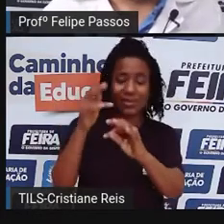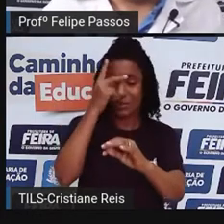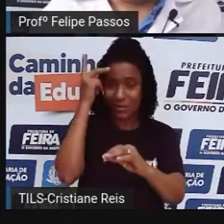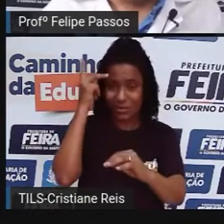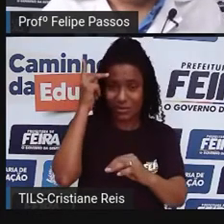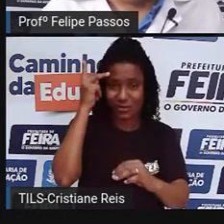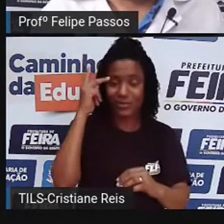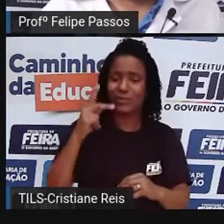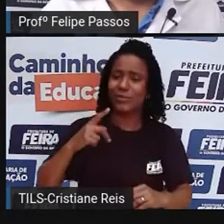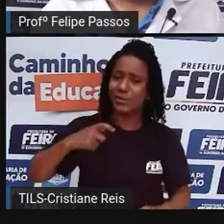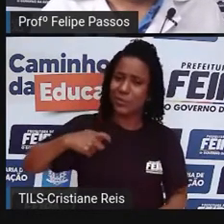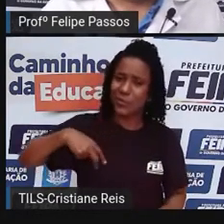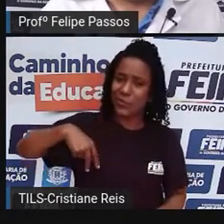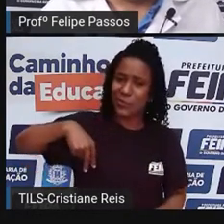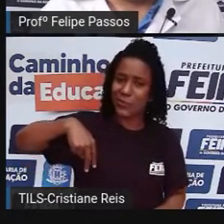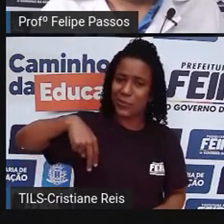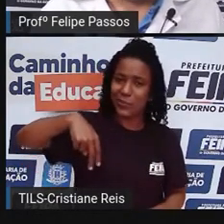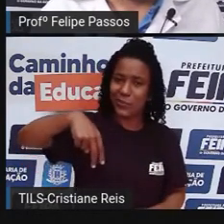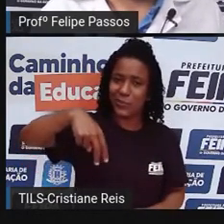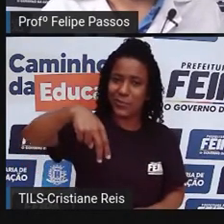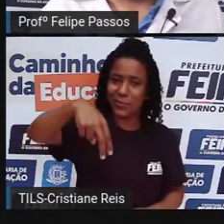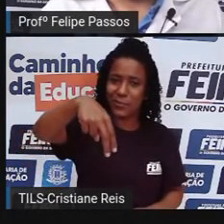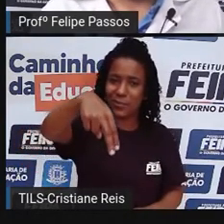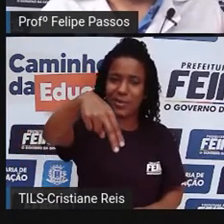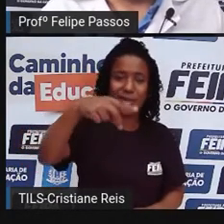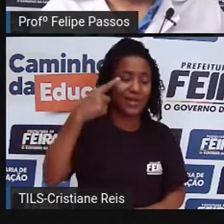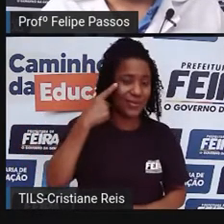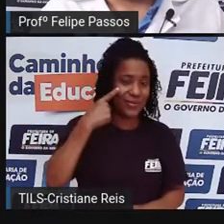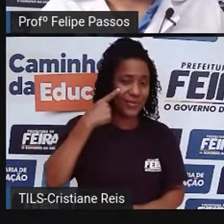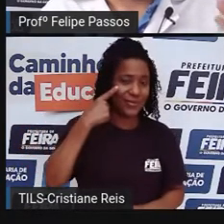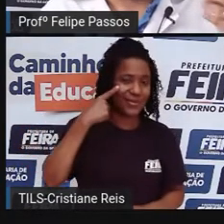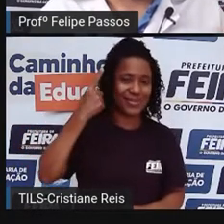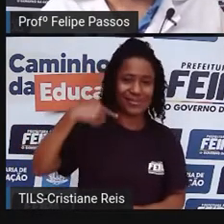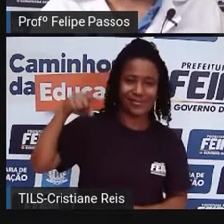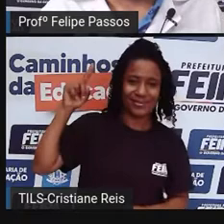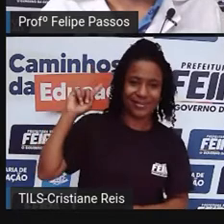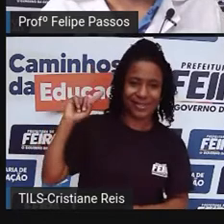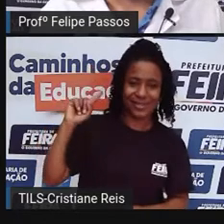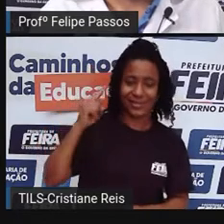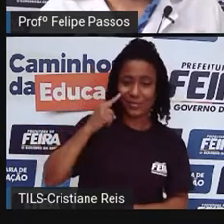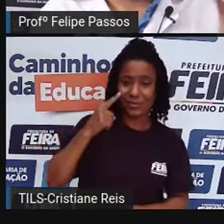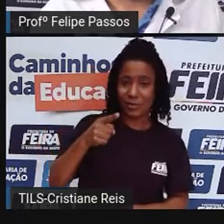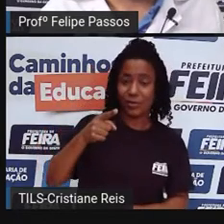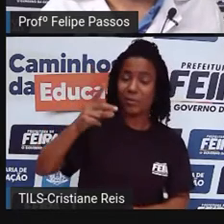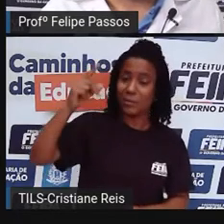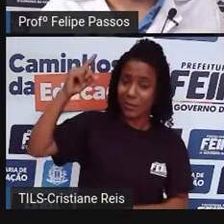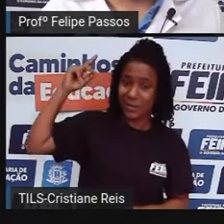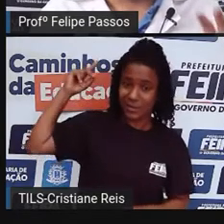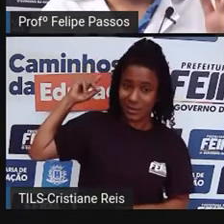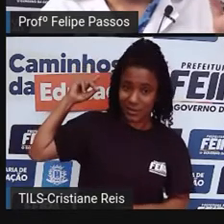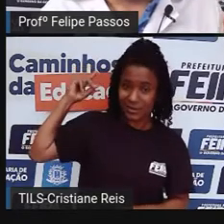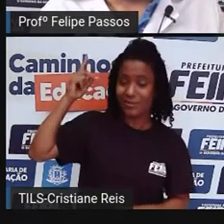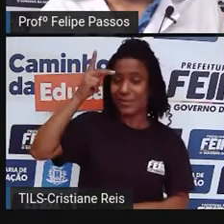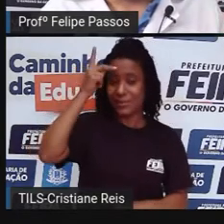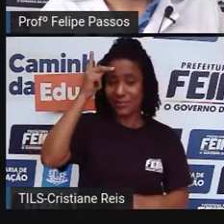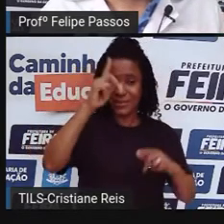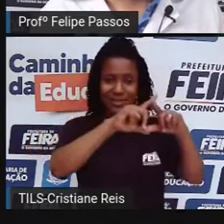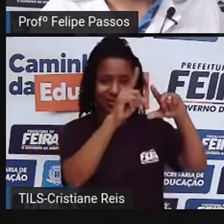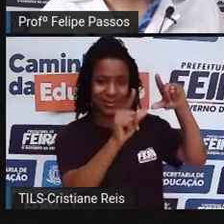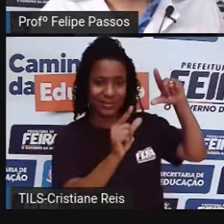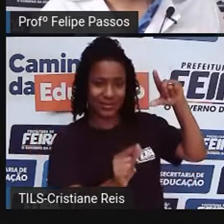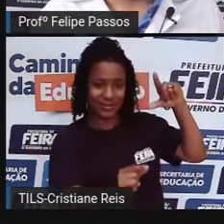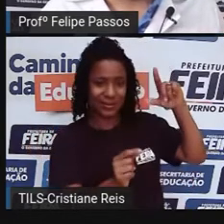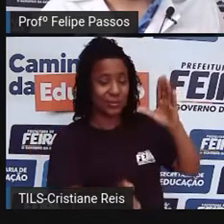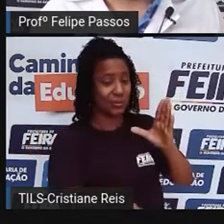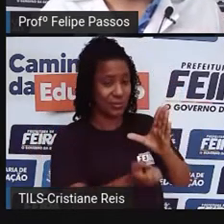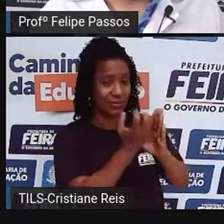daquele caminho lá pré-histórico, né? Dos nossos ancestrais saindo do continente africano, foi feito a